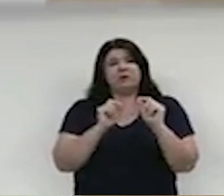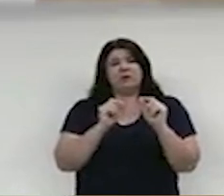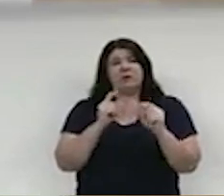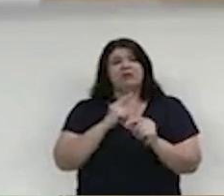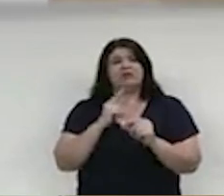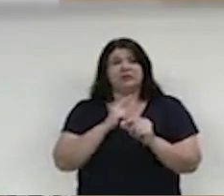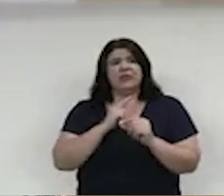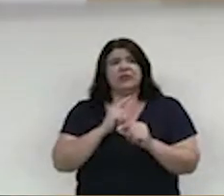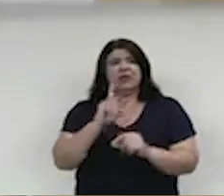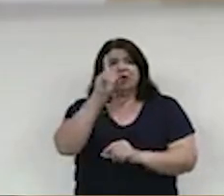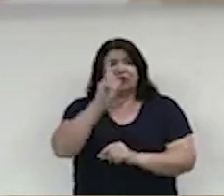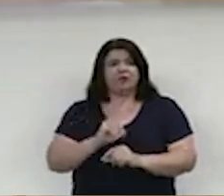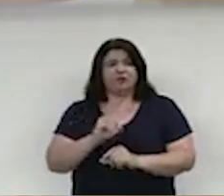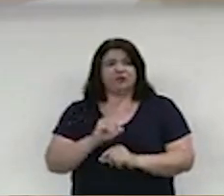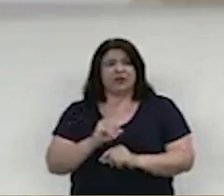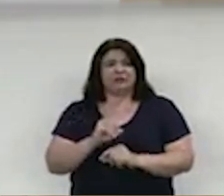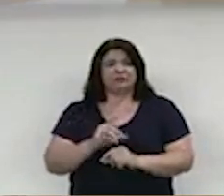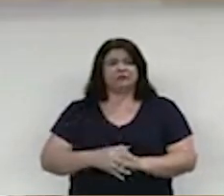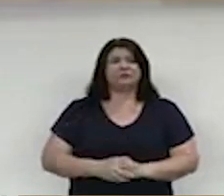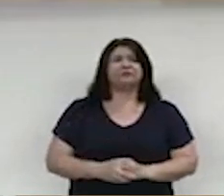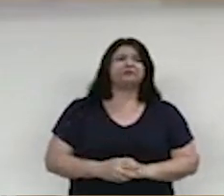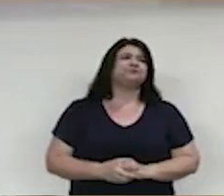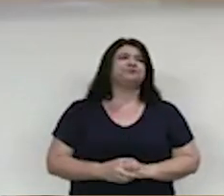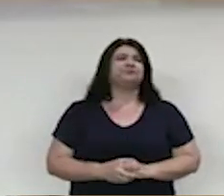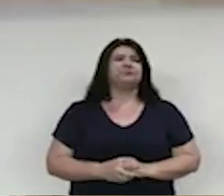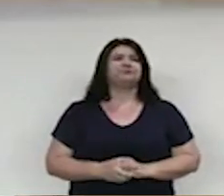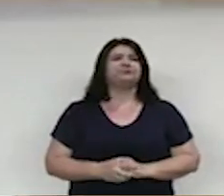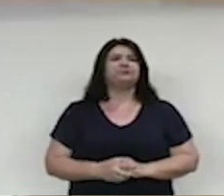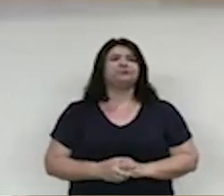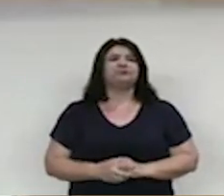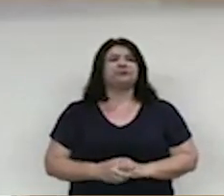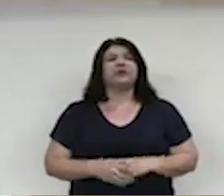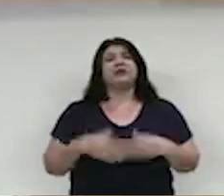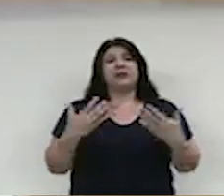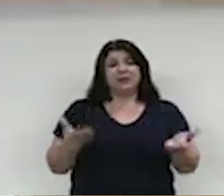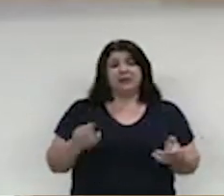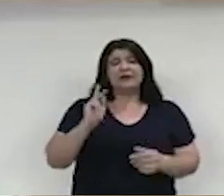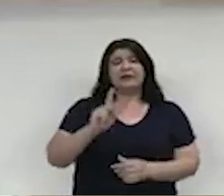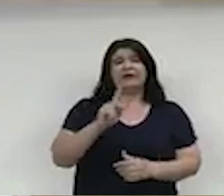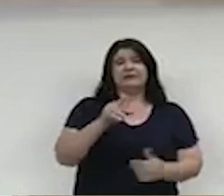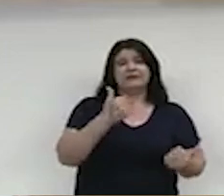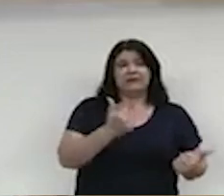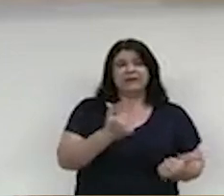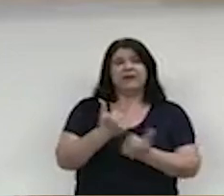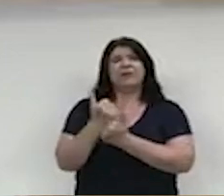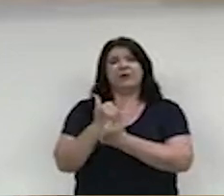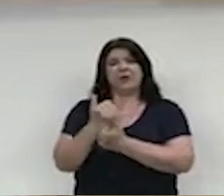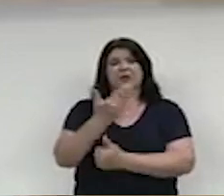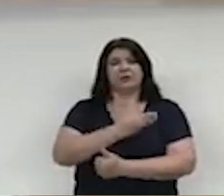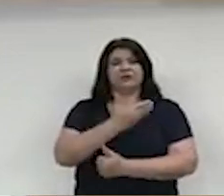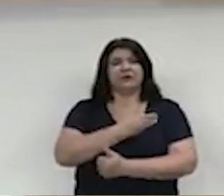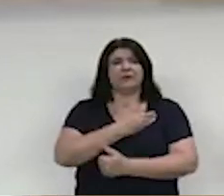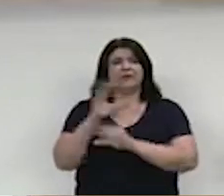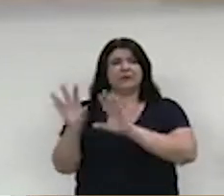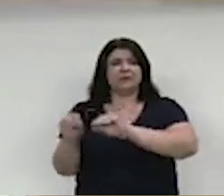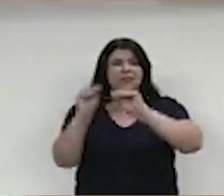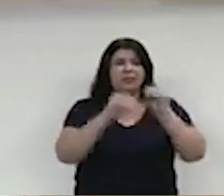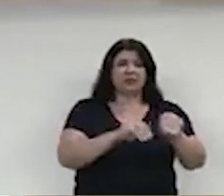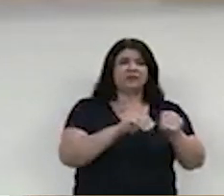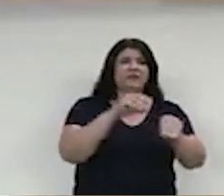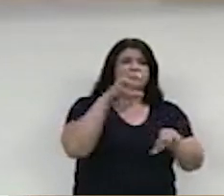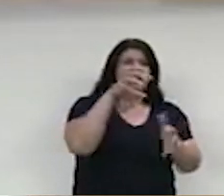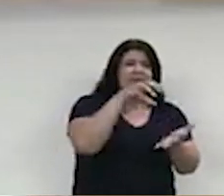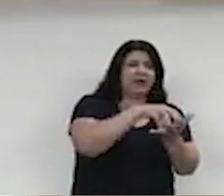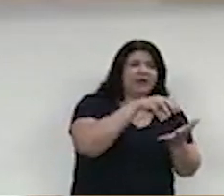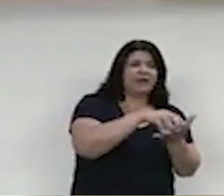Já caminhando para o final, senhor presidente, por sempre estar disposto a auxiliar os colegas de trabalho, ele foi transferido para a divisão de trânsito para a